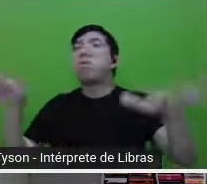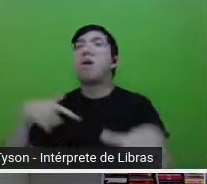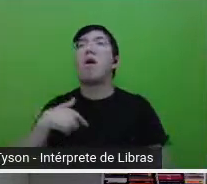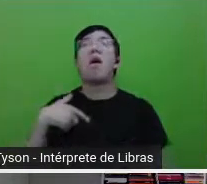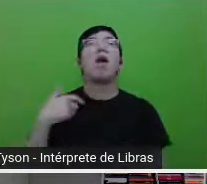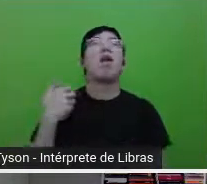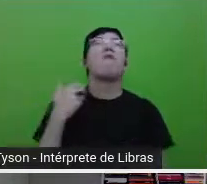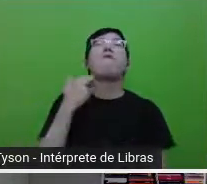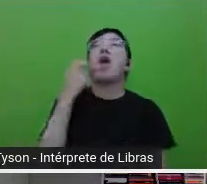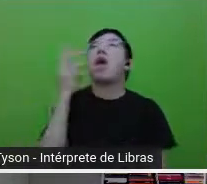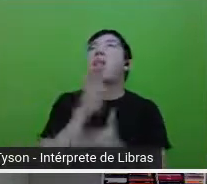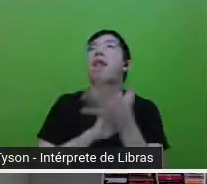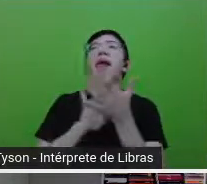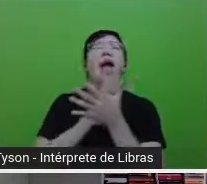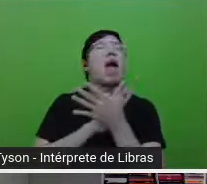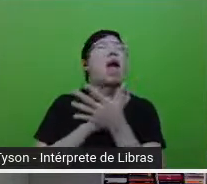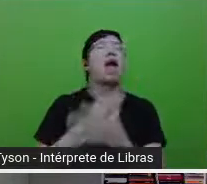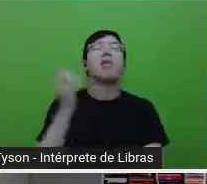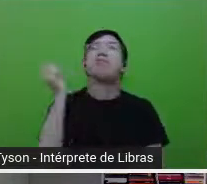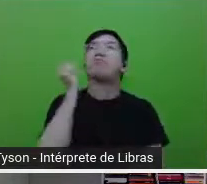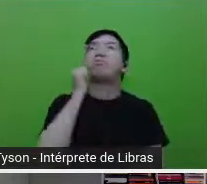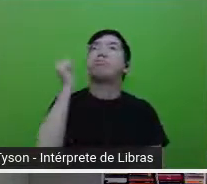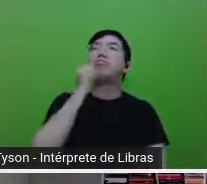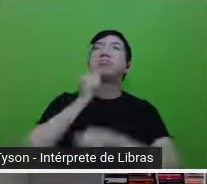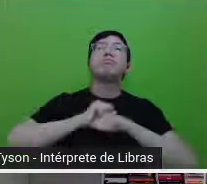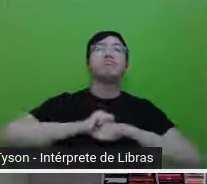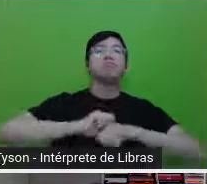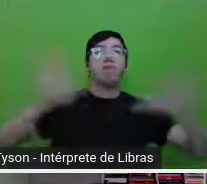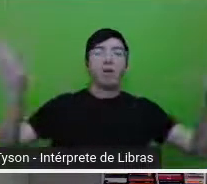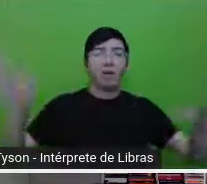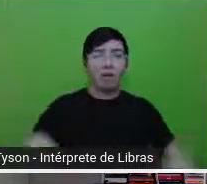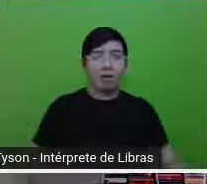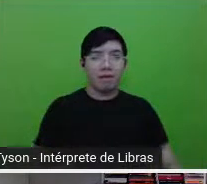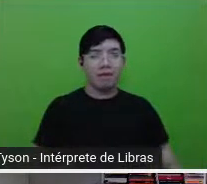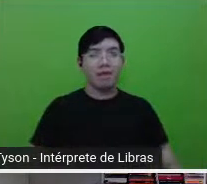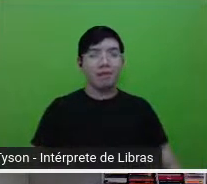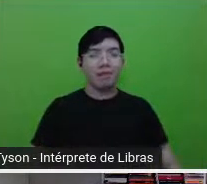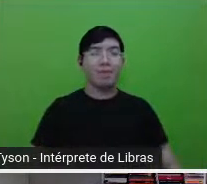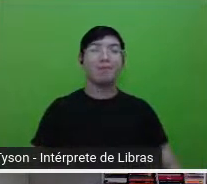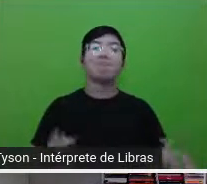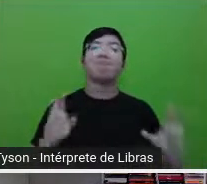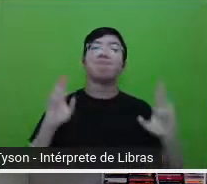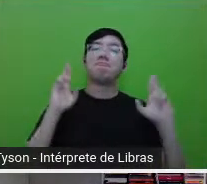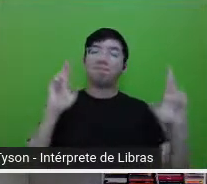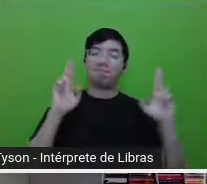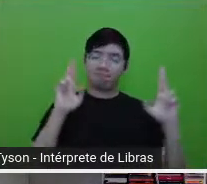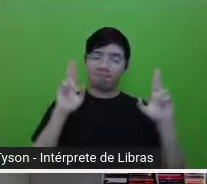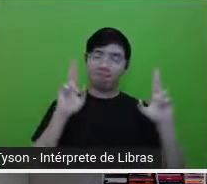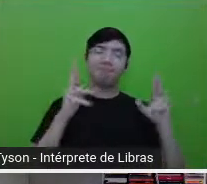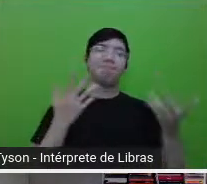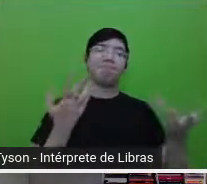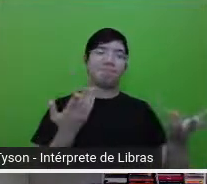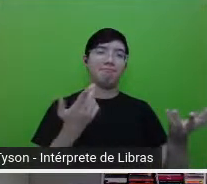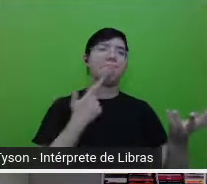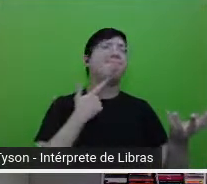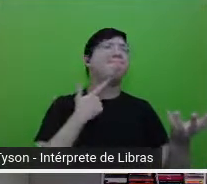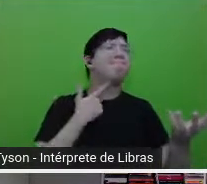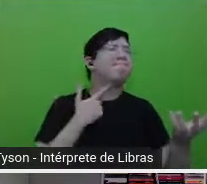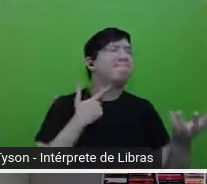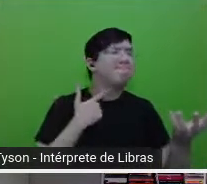mais alguma coisa, né? É. Eu espero que ela continue tendo vontade, né, bastante vontade,